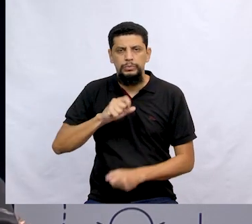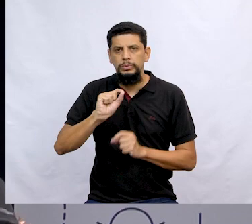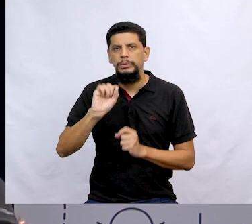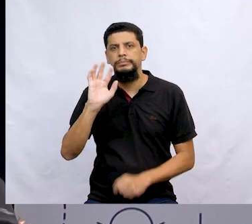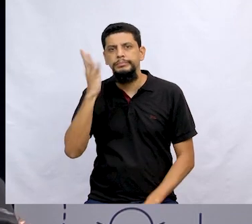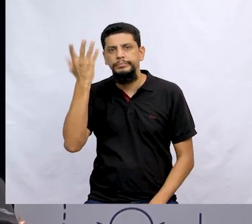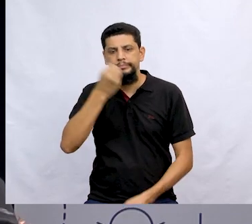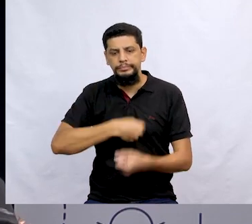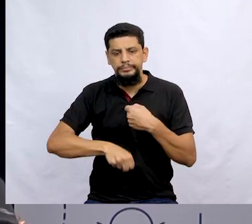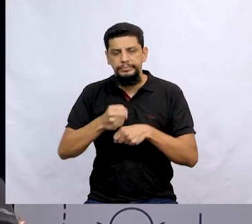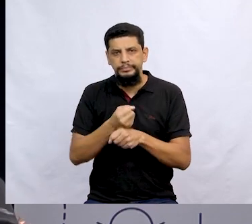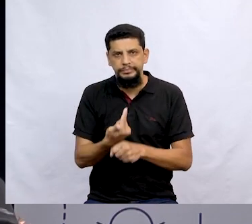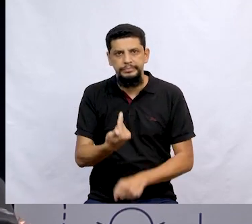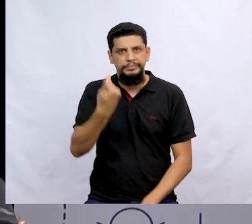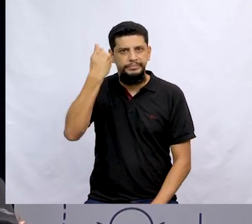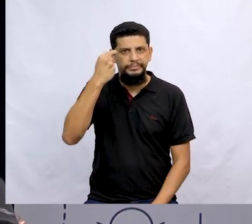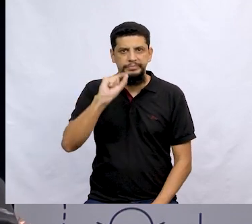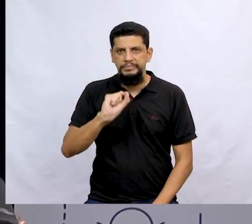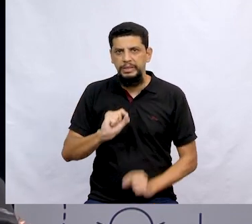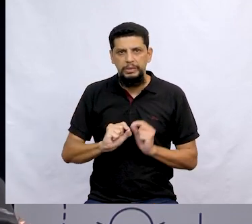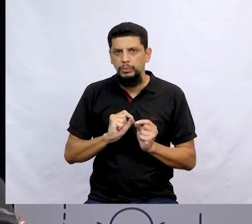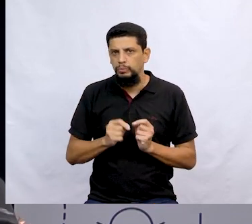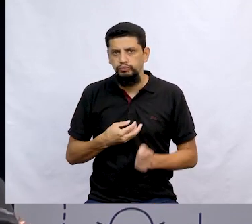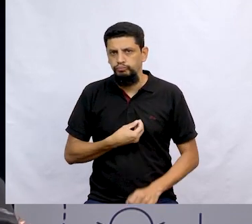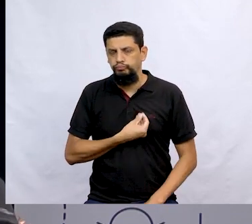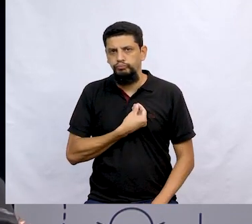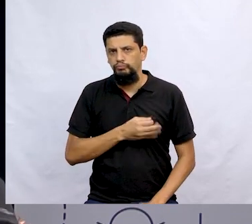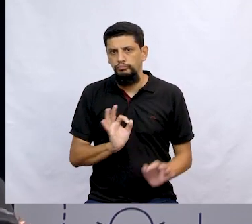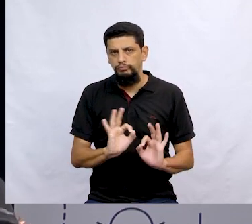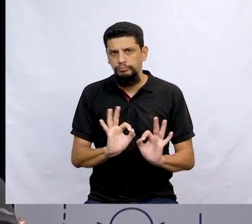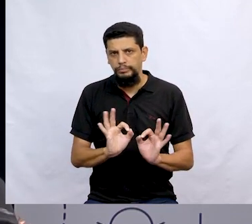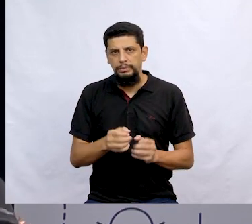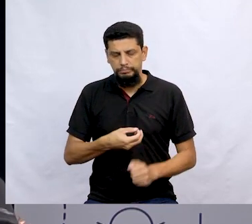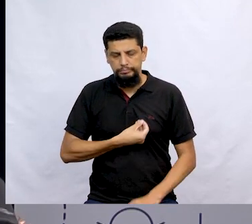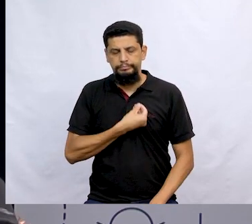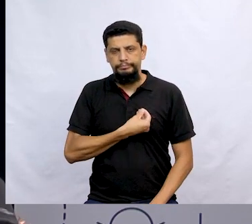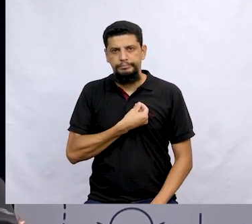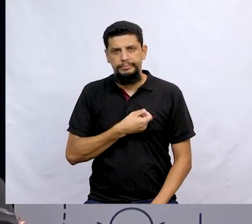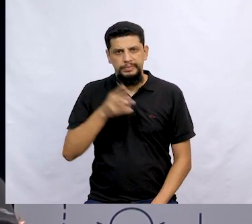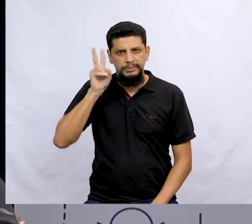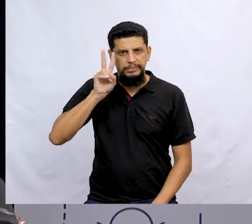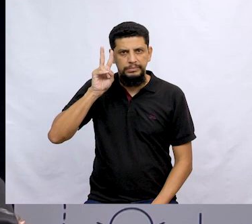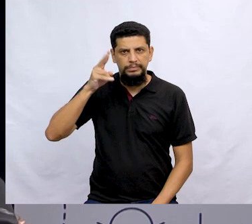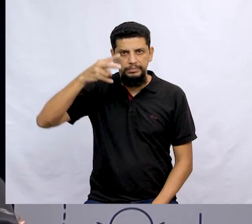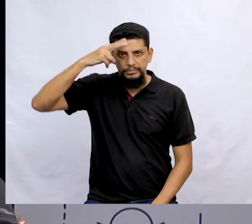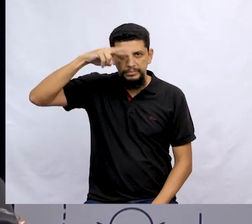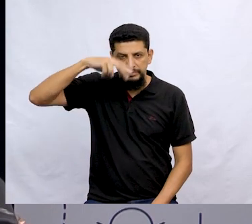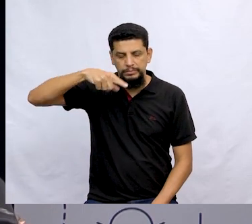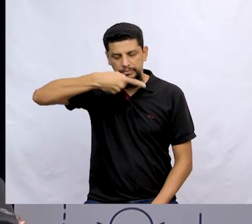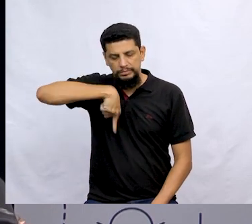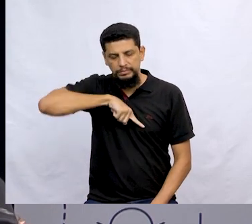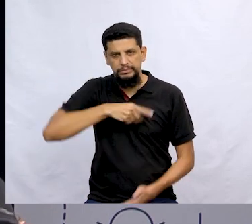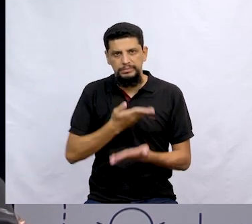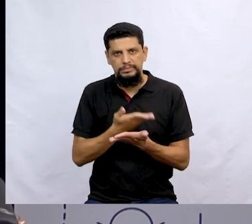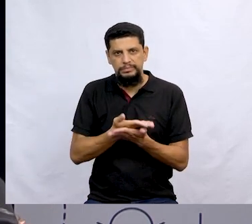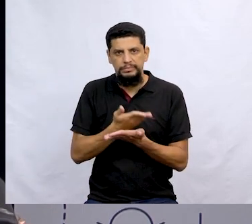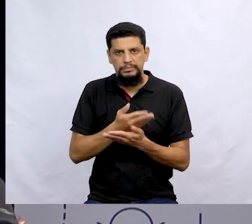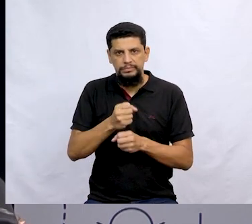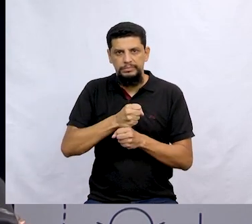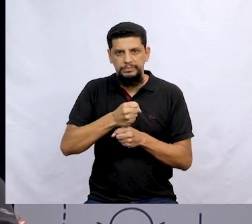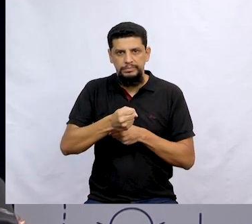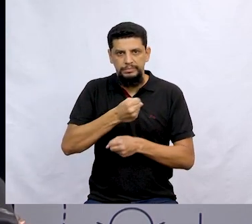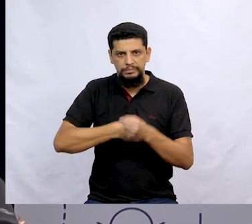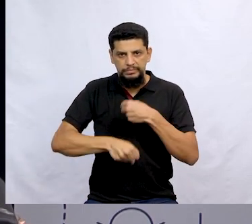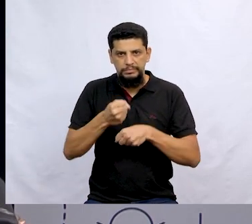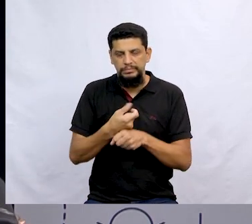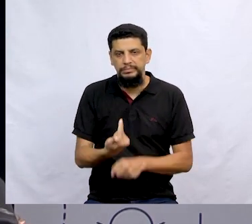ano passado, para quem já estava, para quem não estava, certo? Vamos então relembrar as histórias que nós trabalhamos no ano passado.